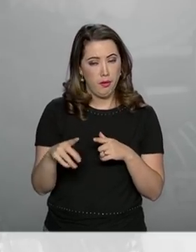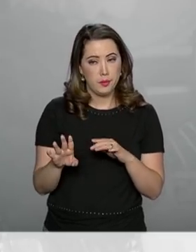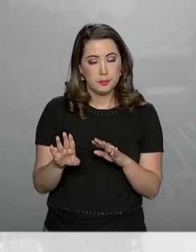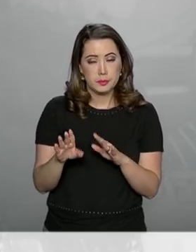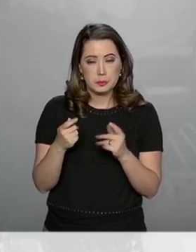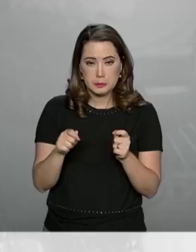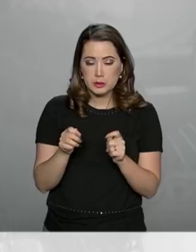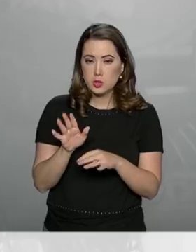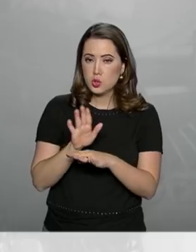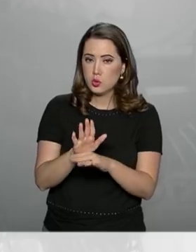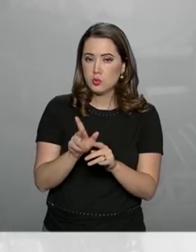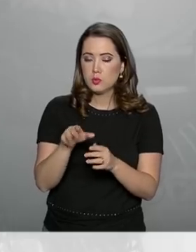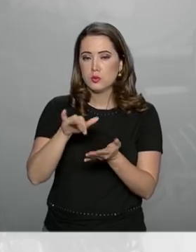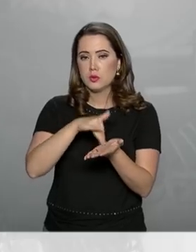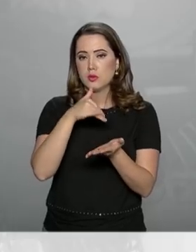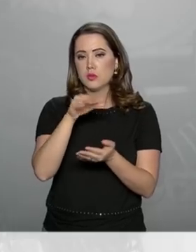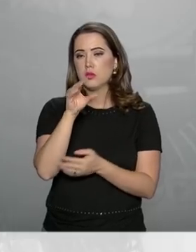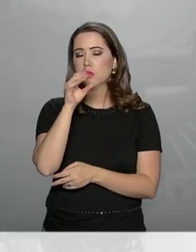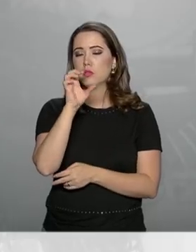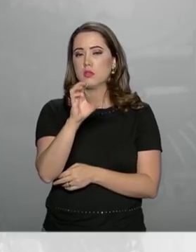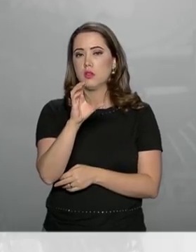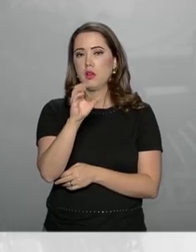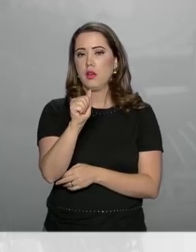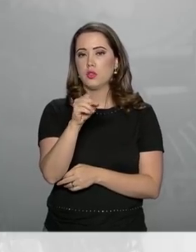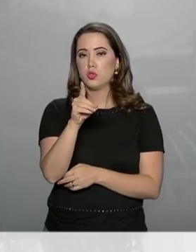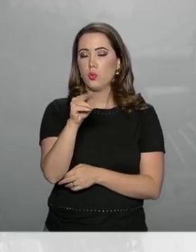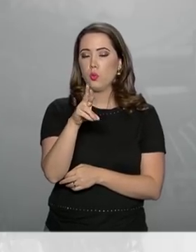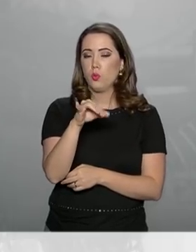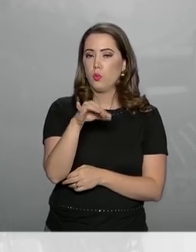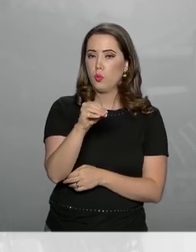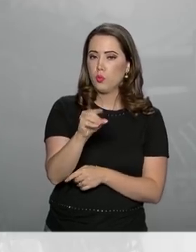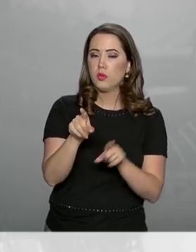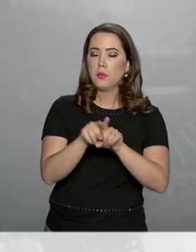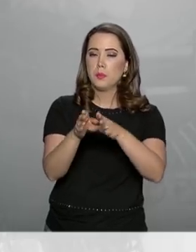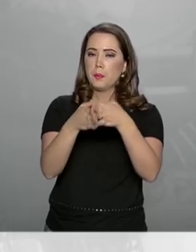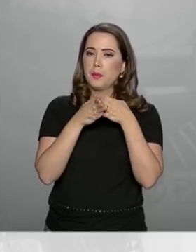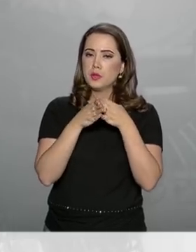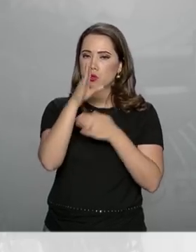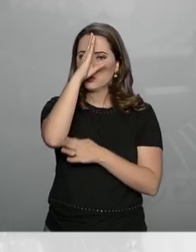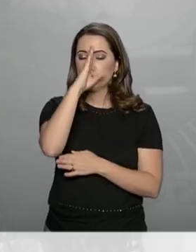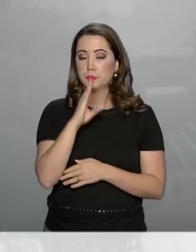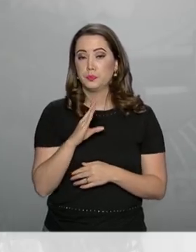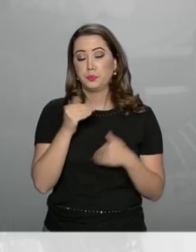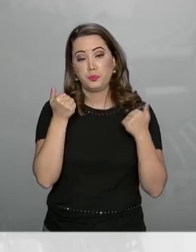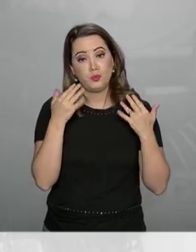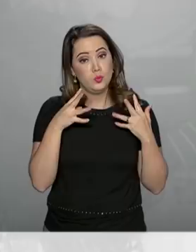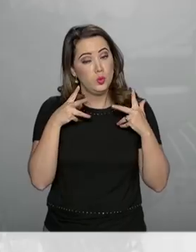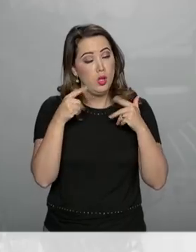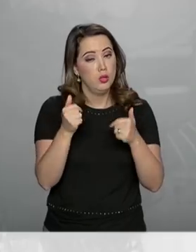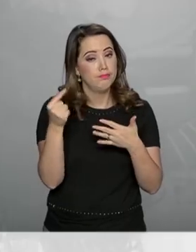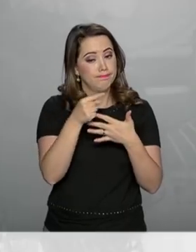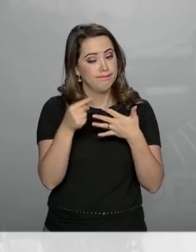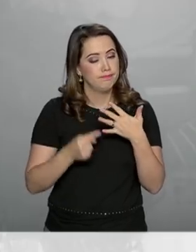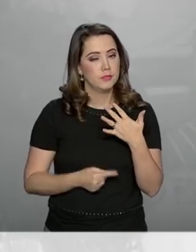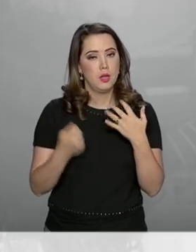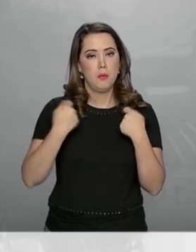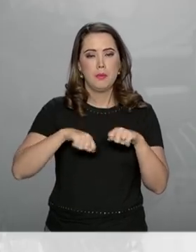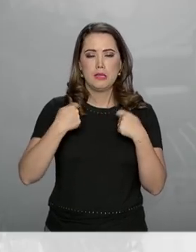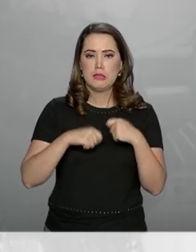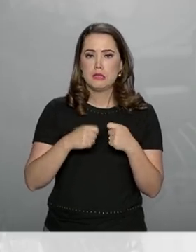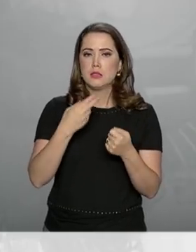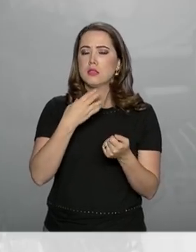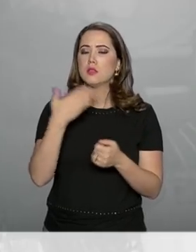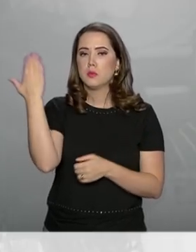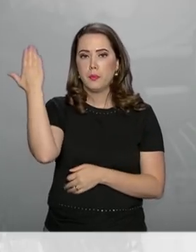estejam inscritos no Cadastro Único para Programas Sociais também podem pedir a isenção. Em todos esses casos, é preciso